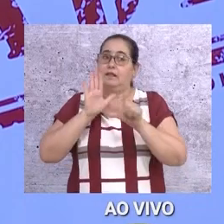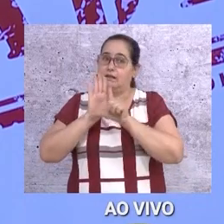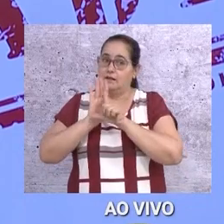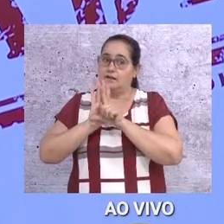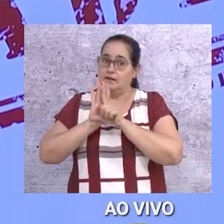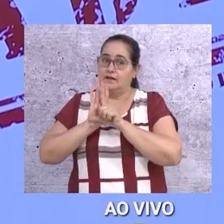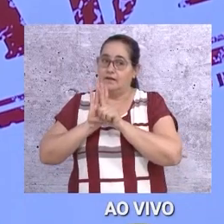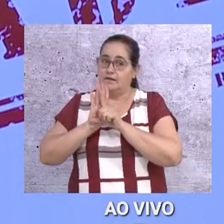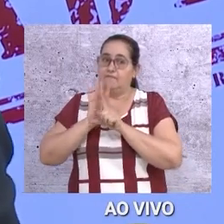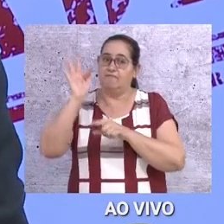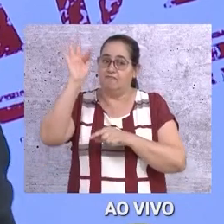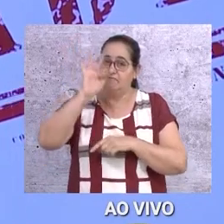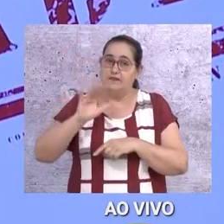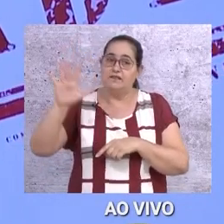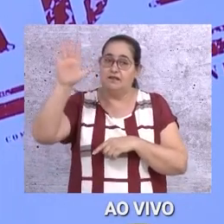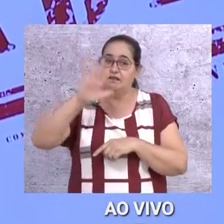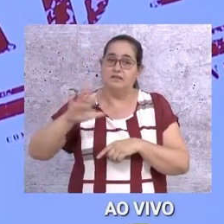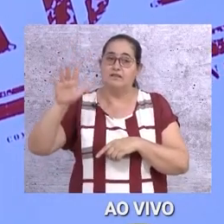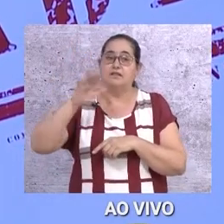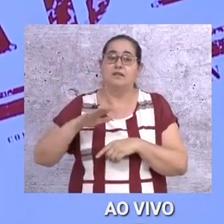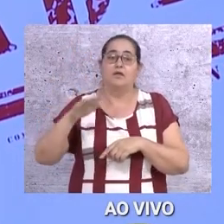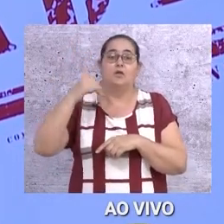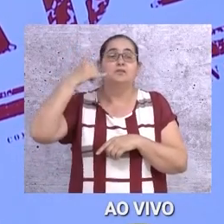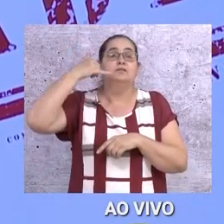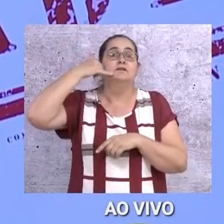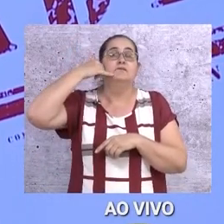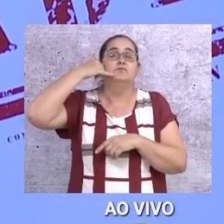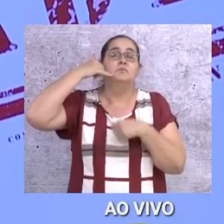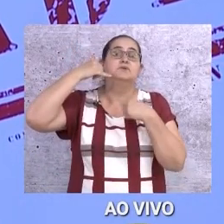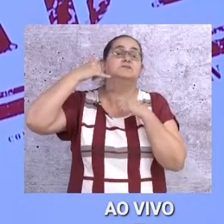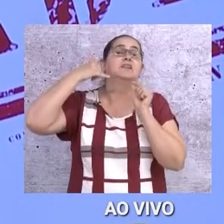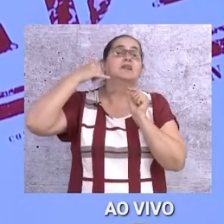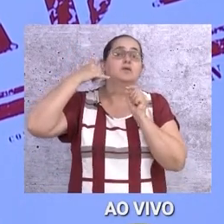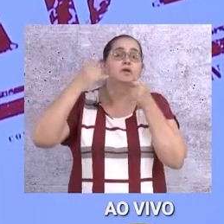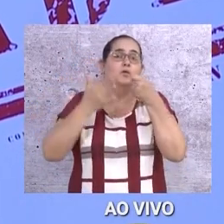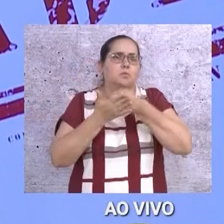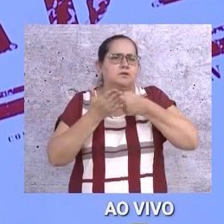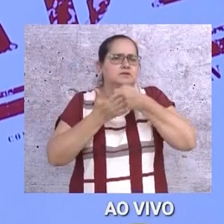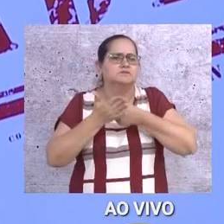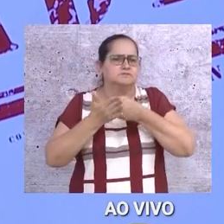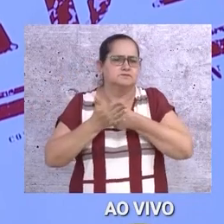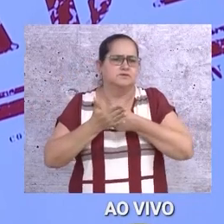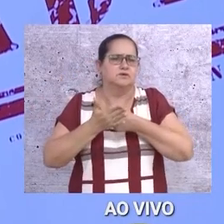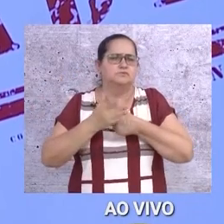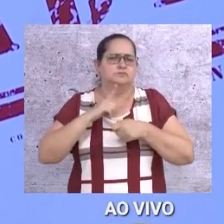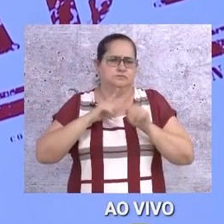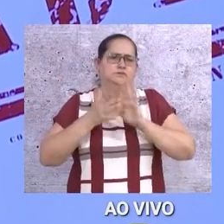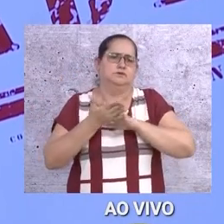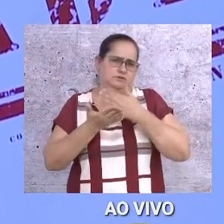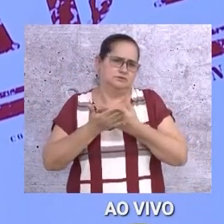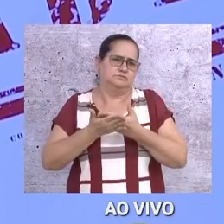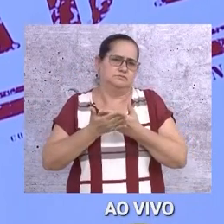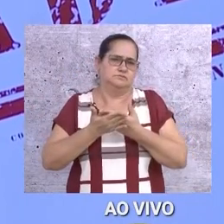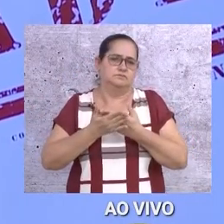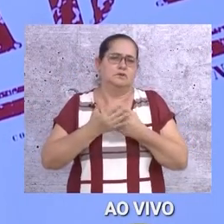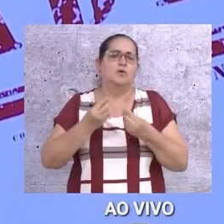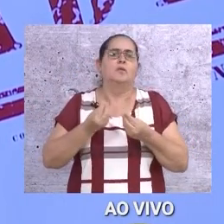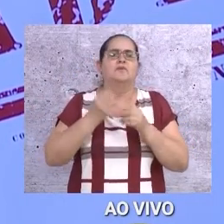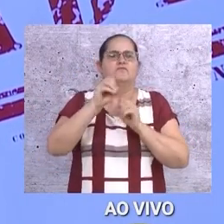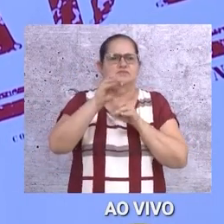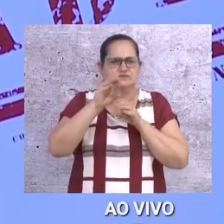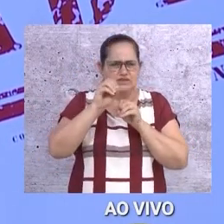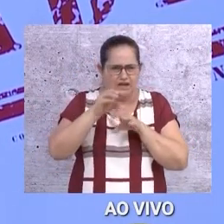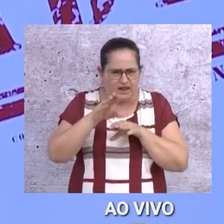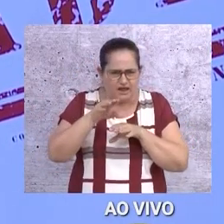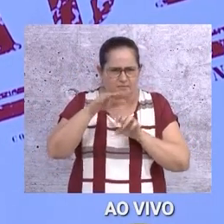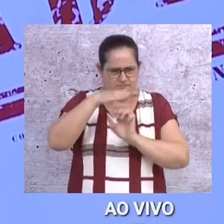que, no setor de telefonia, obriga a existência de mecanismos. Agora, vamos ensinar o padre